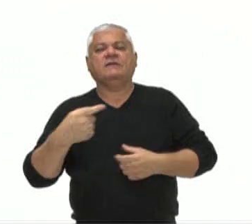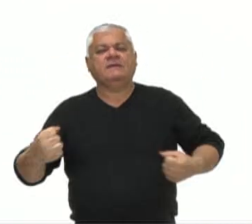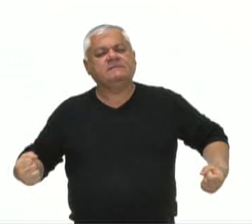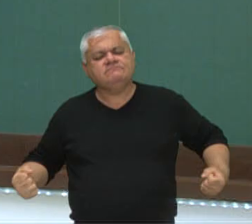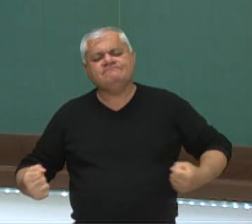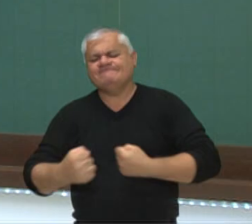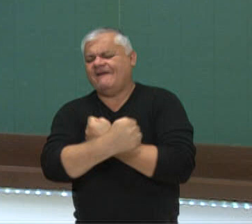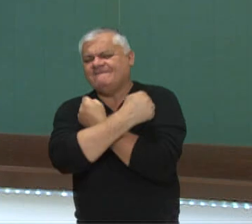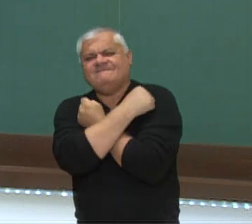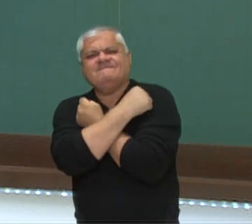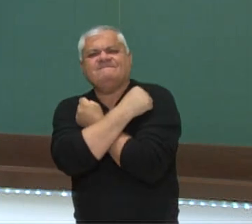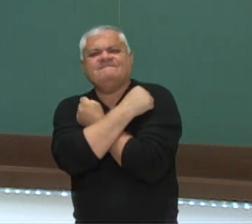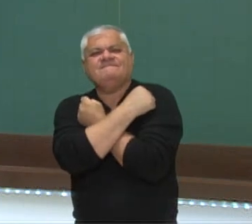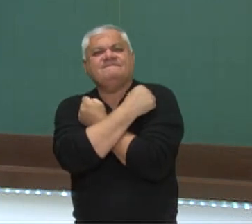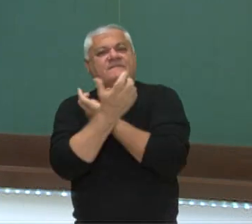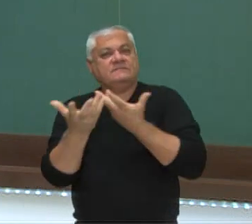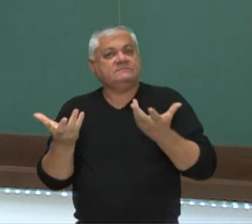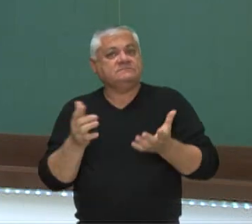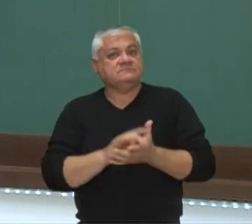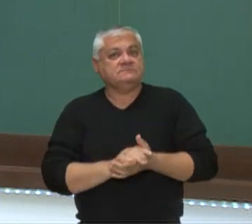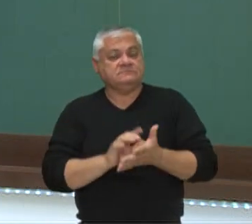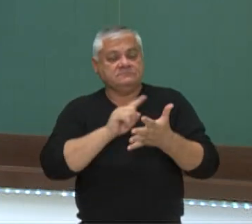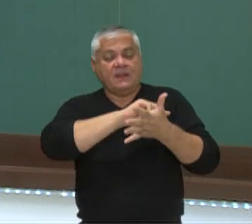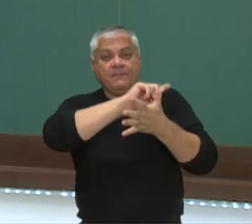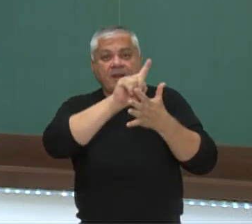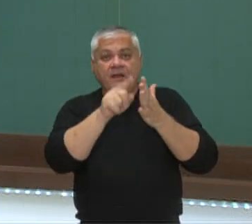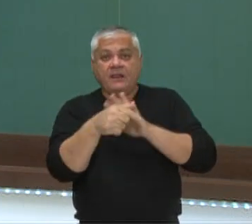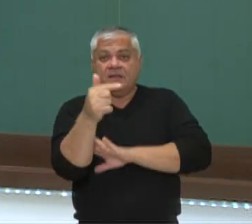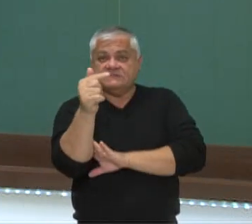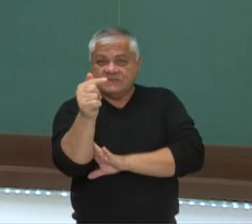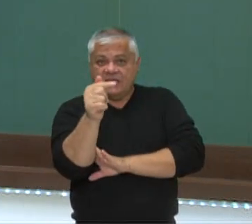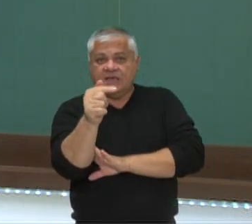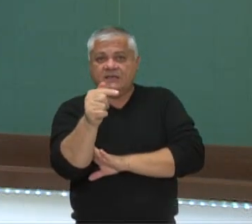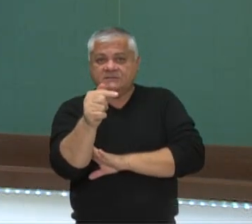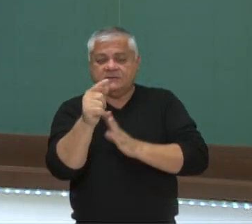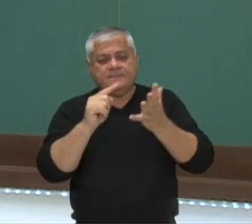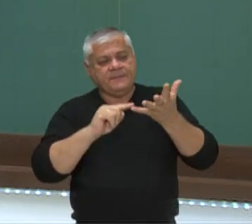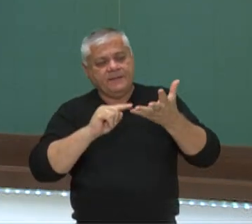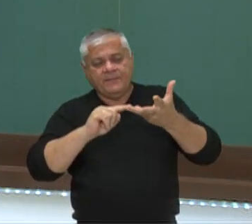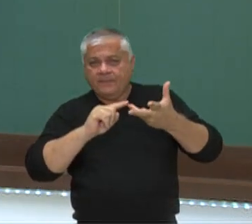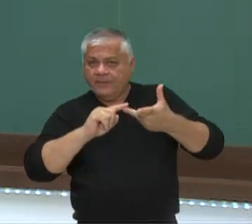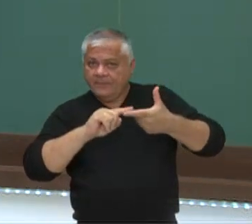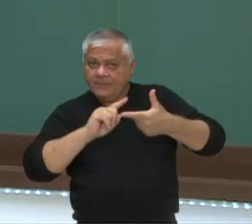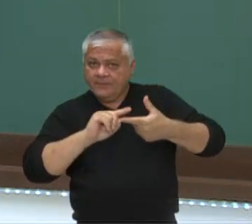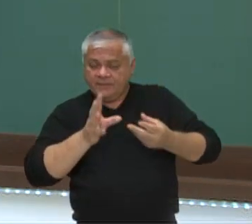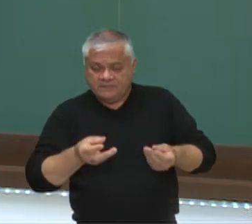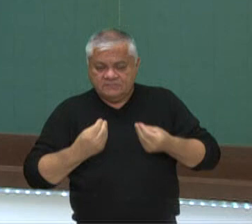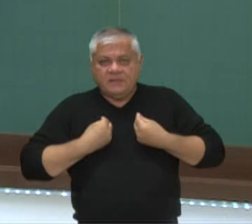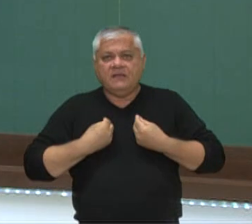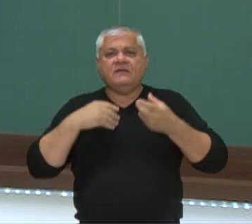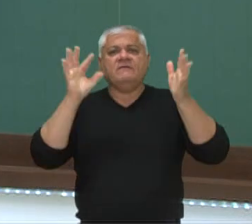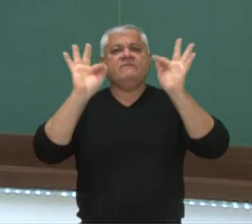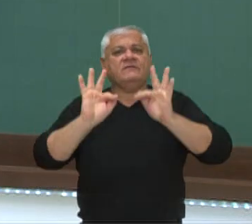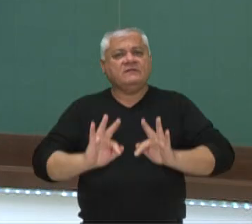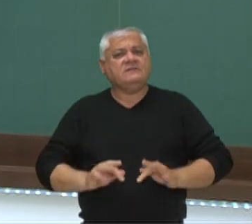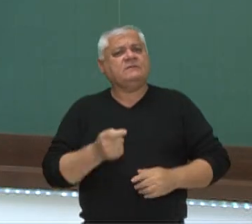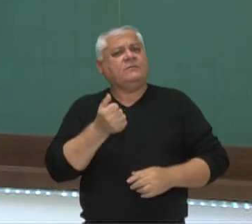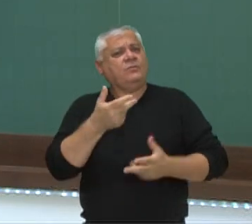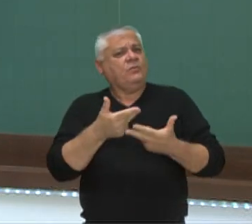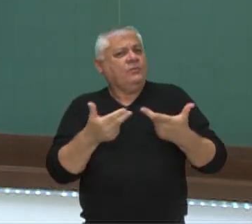abraços de urso. Então temos algumas dicas que falam a respeito de ser feliz com pouca coisa.